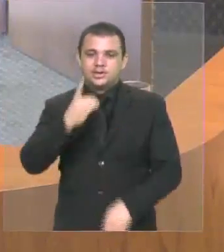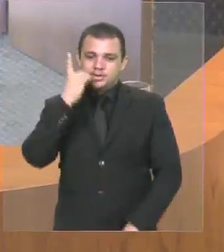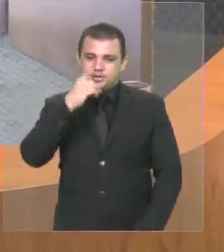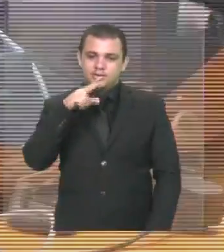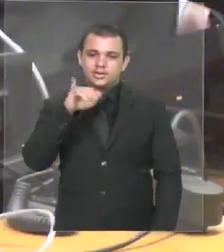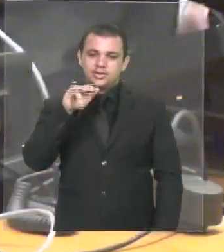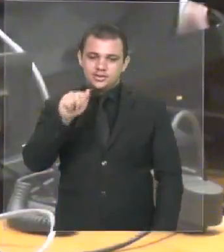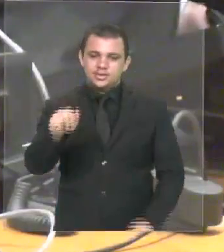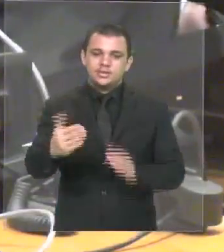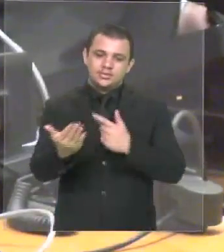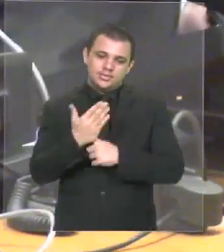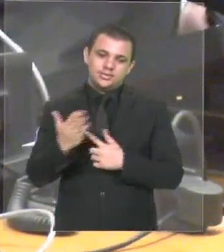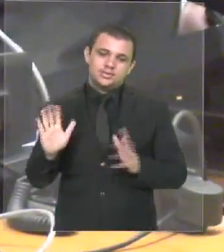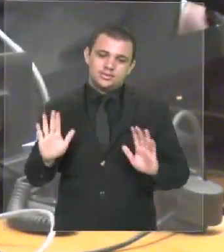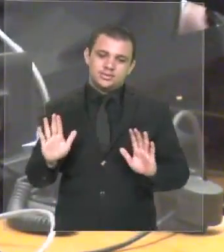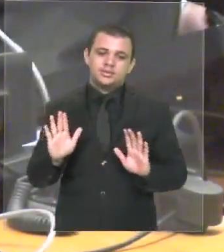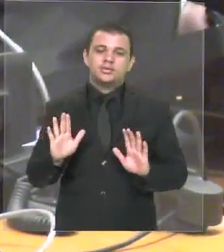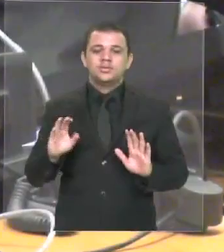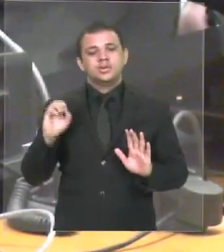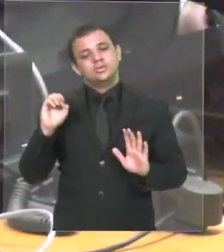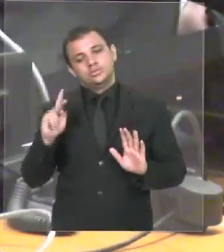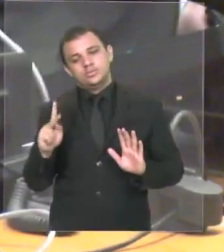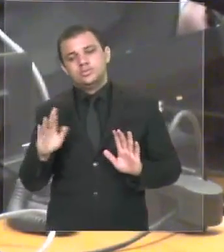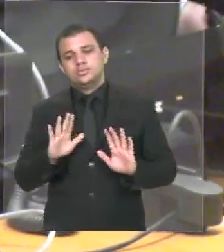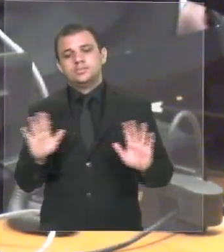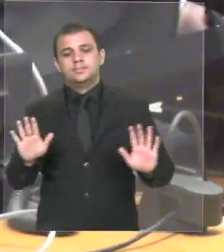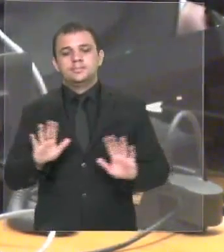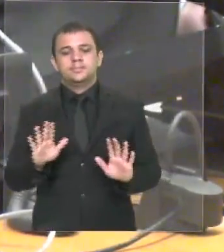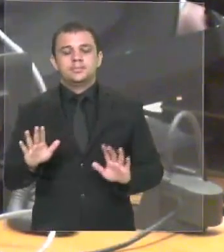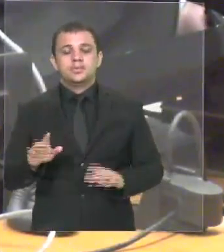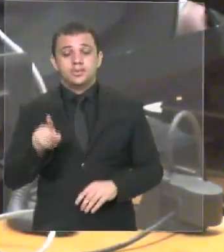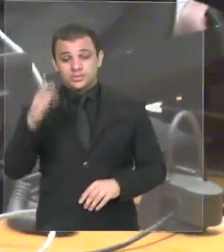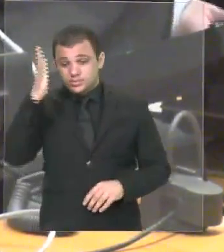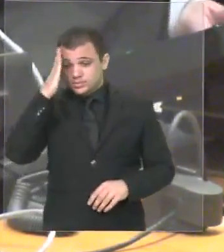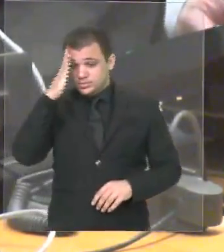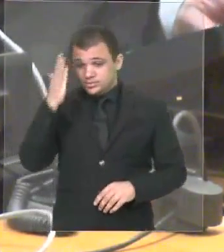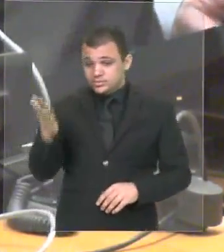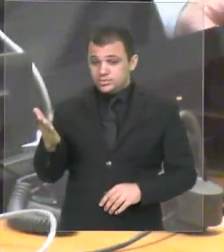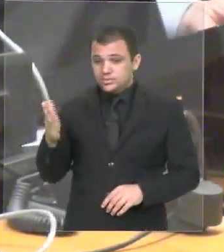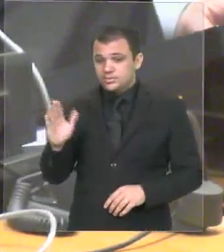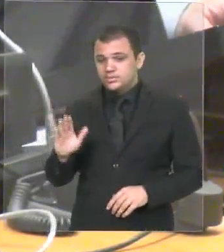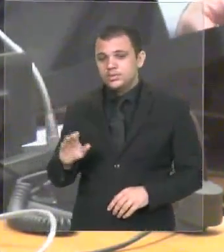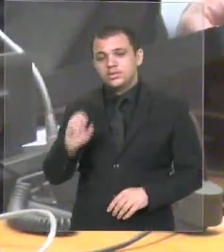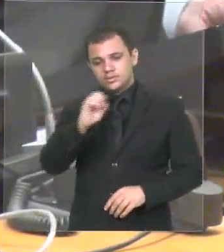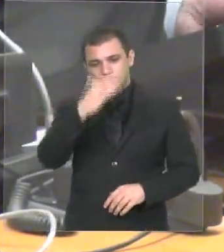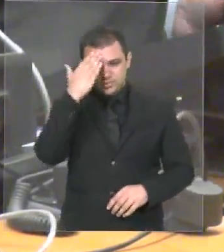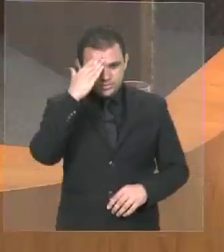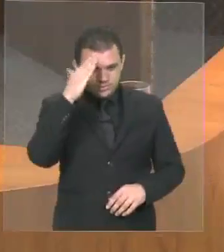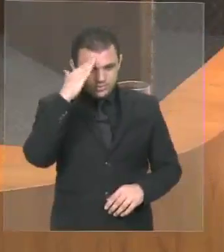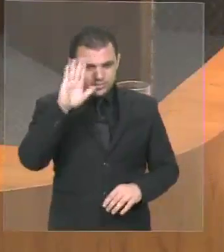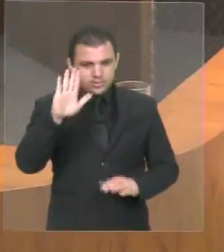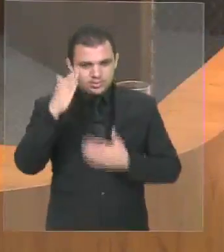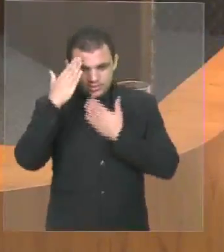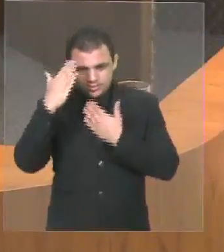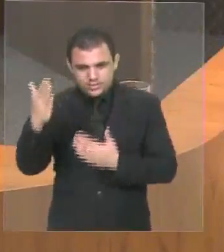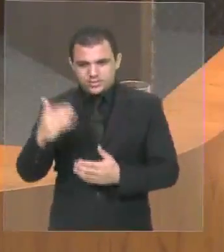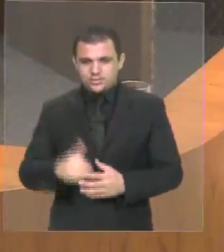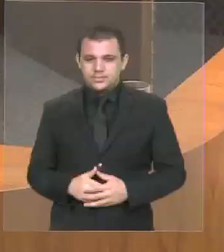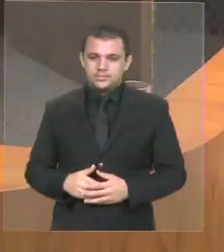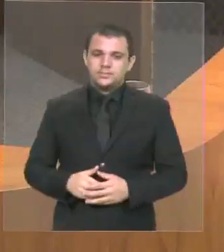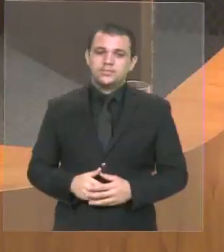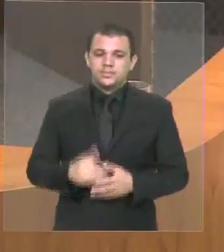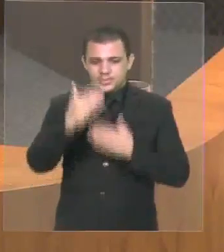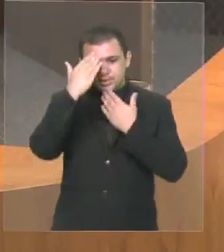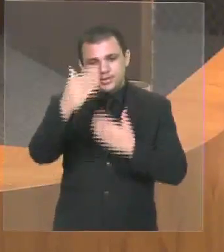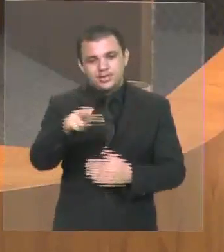mas infelizmente o agimento pesa bem. E vossa excelência sabe disso. Com certeza, eu entendo, mas agradeço a vossa excelência, deputado. Com certeza ele